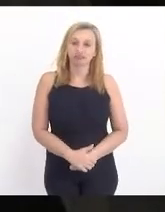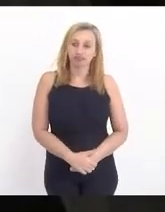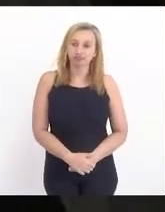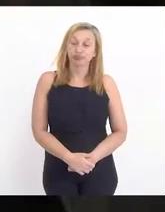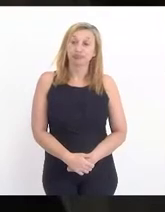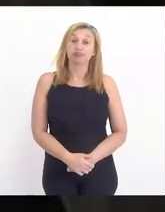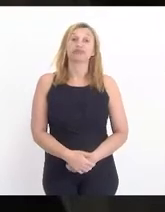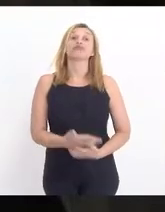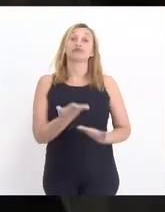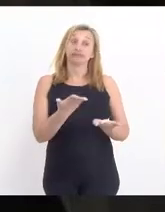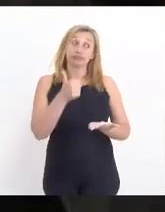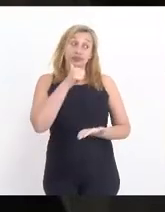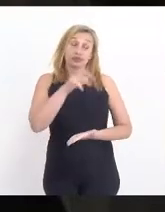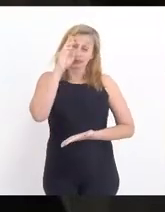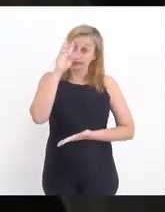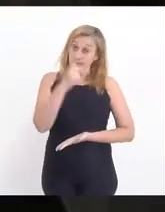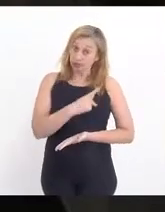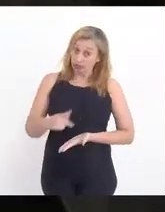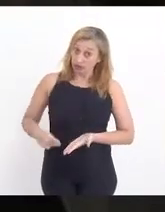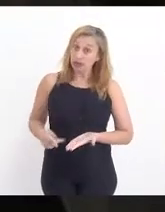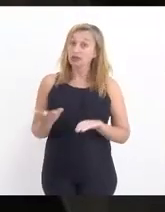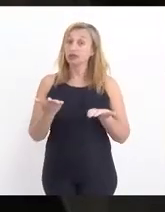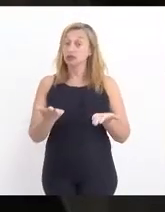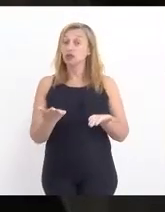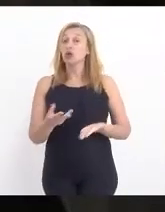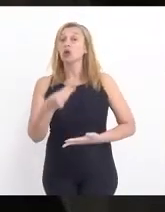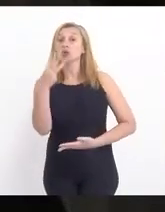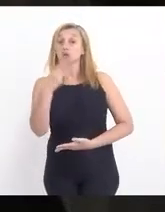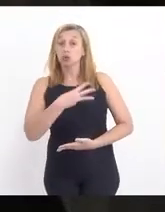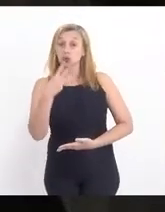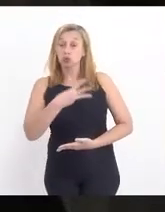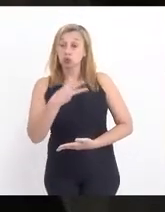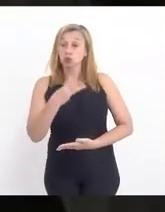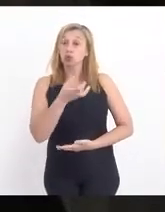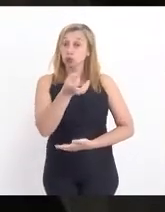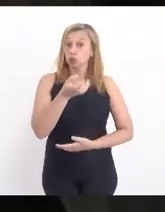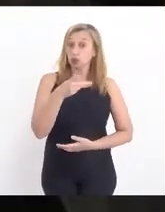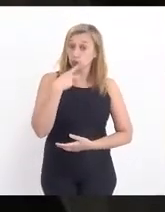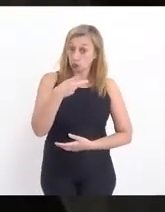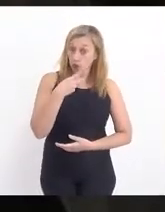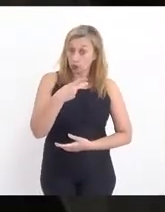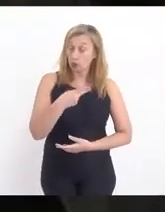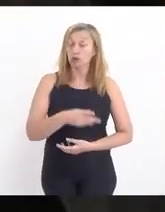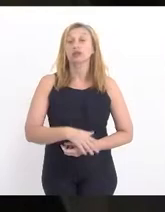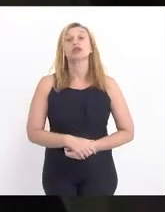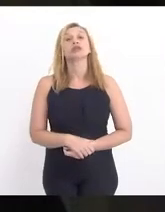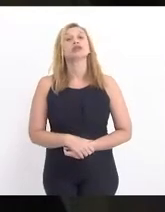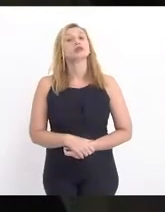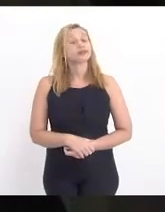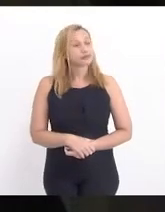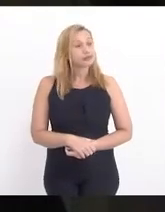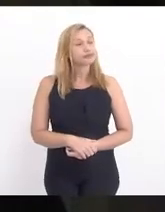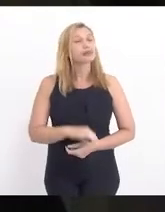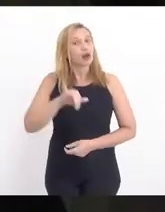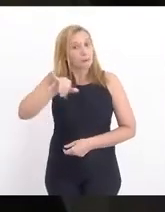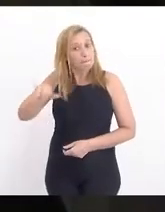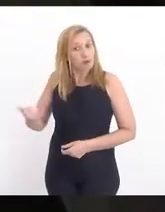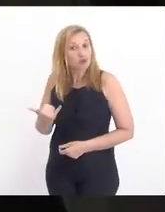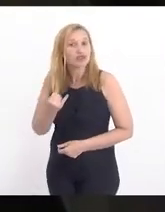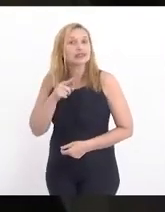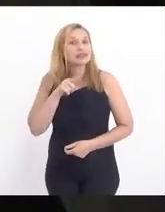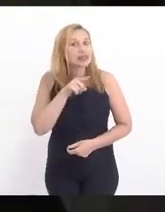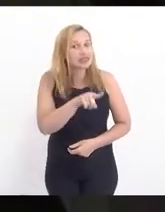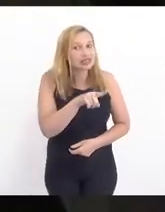E aí, senhora Presidente, o terceiro ponto que eu queria citar, aproveitando